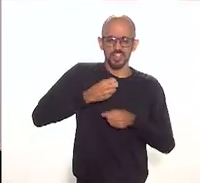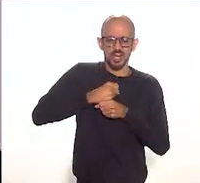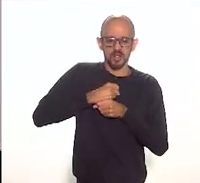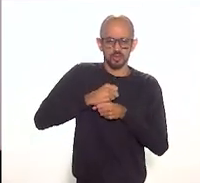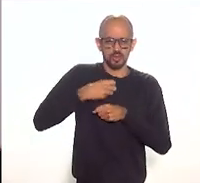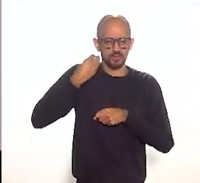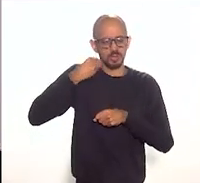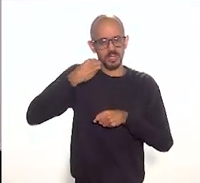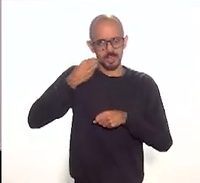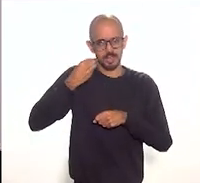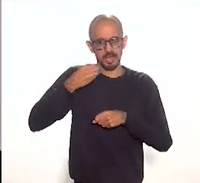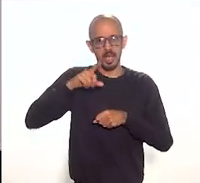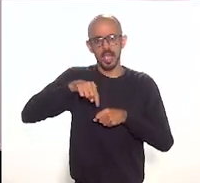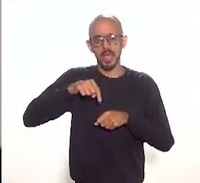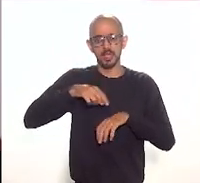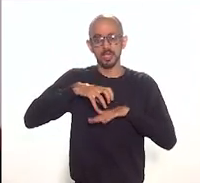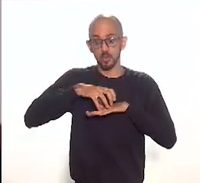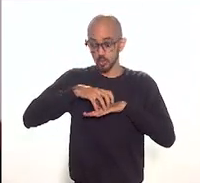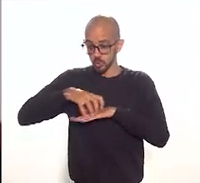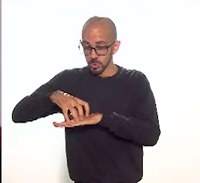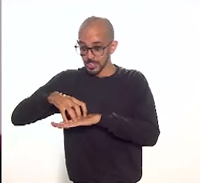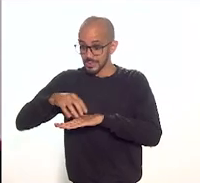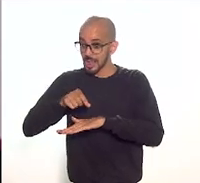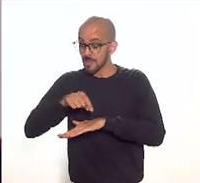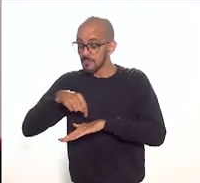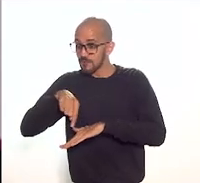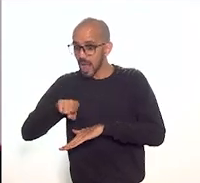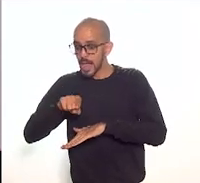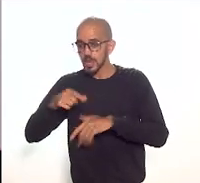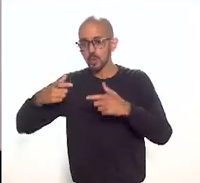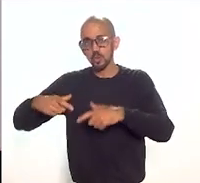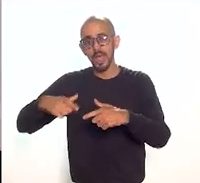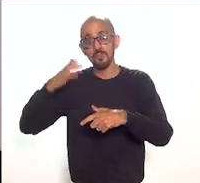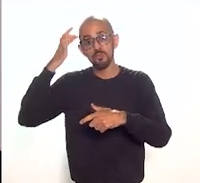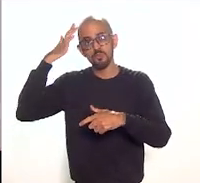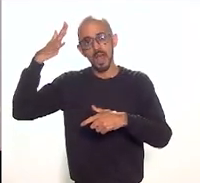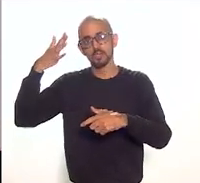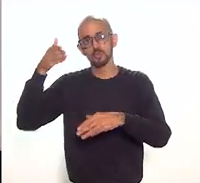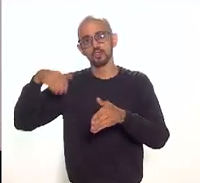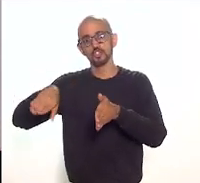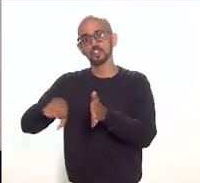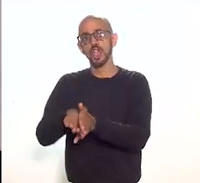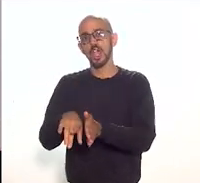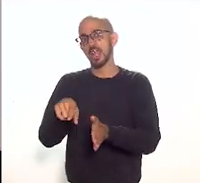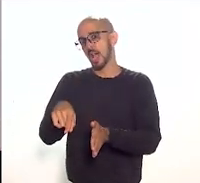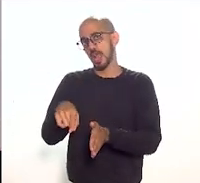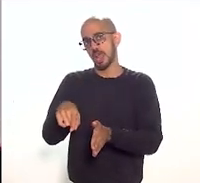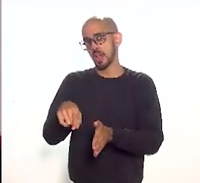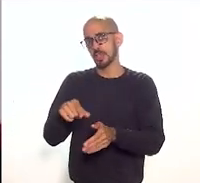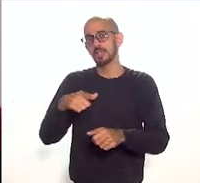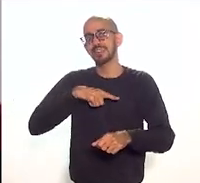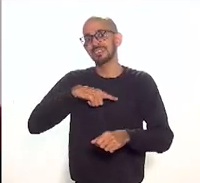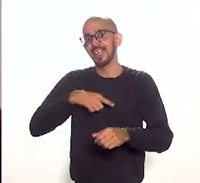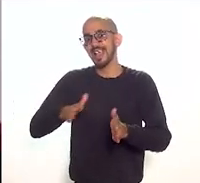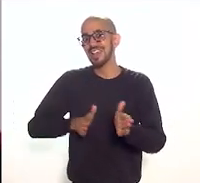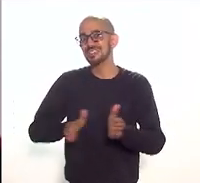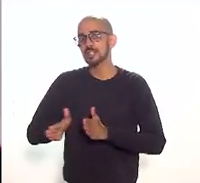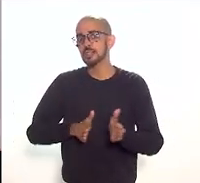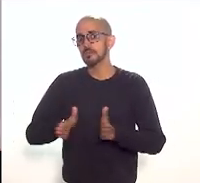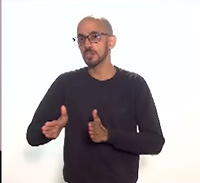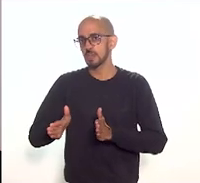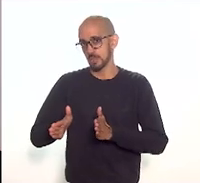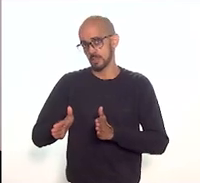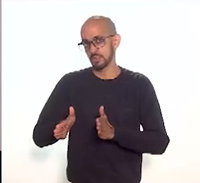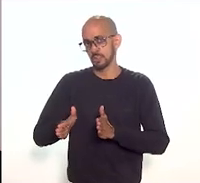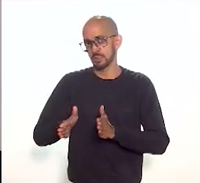que turista vai aonde é fácil de ir turista vai aonde tem acessibilidade e nesse